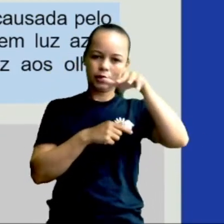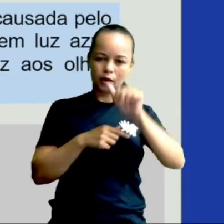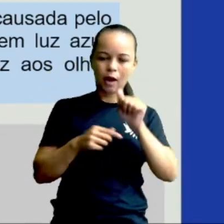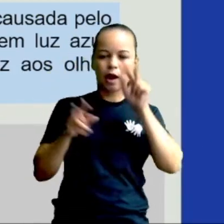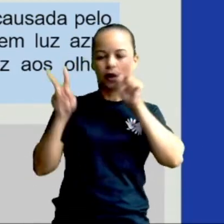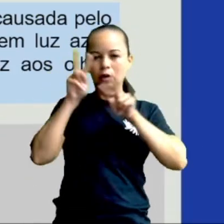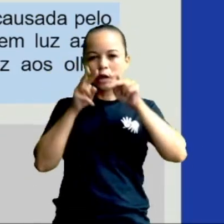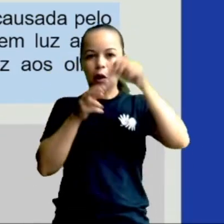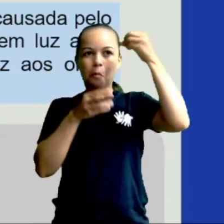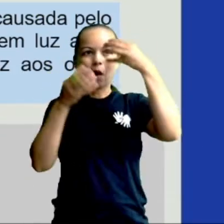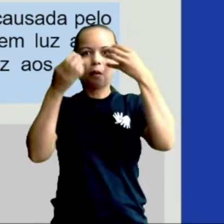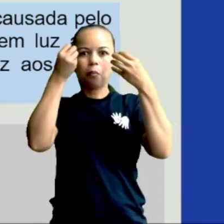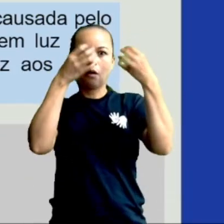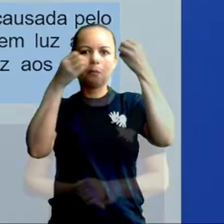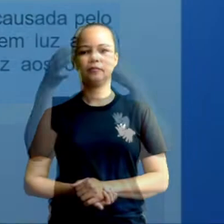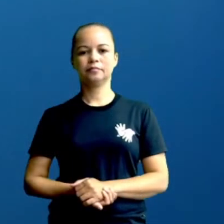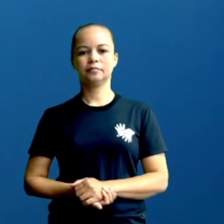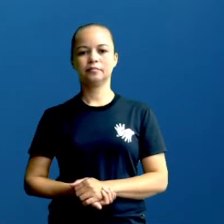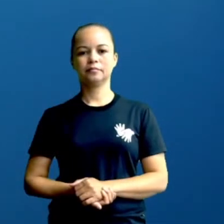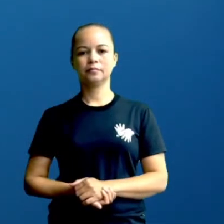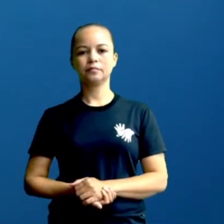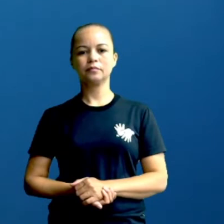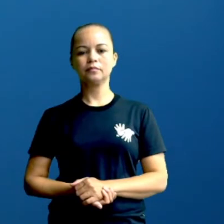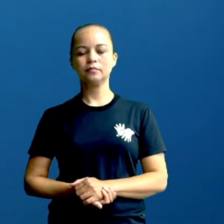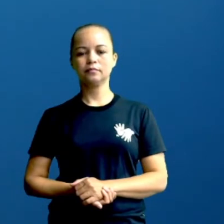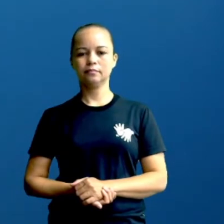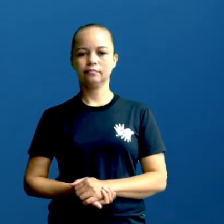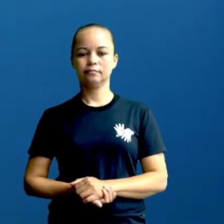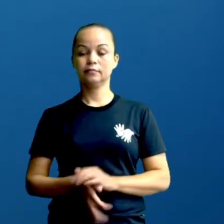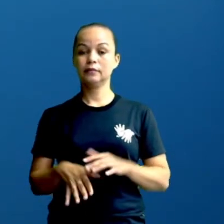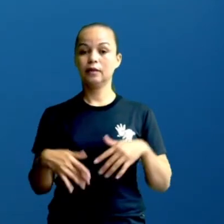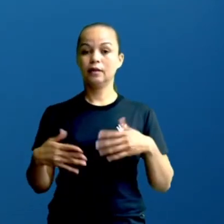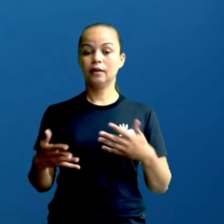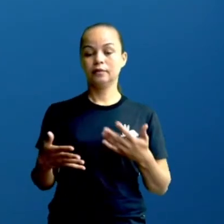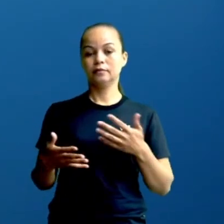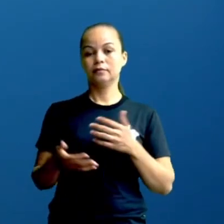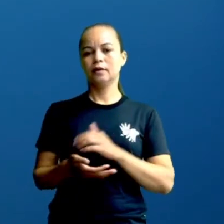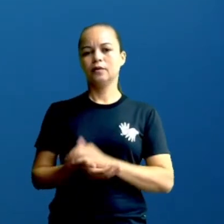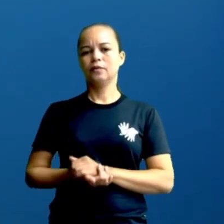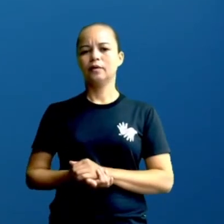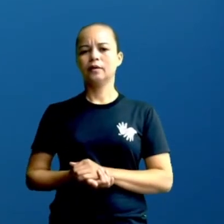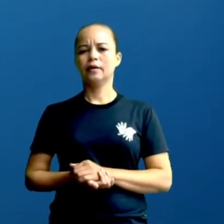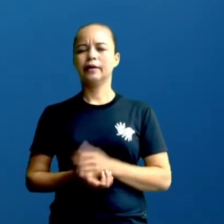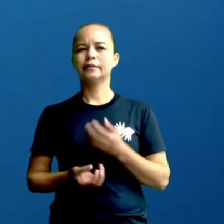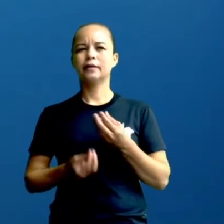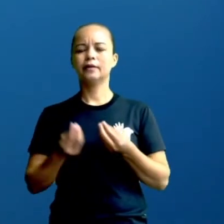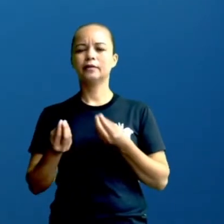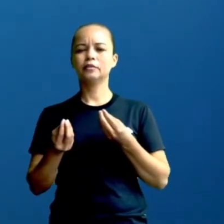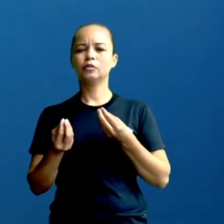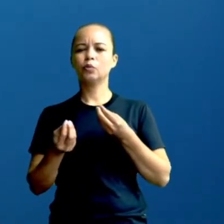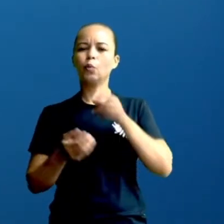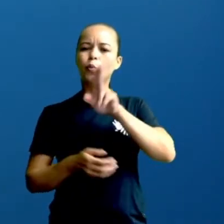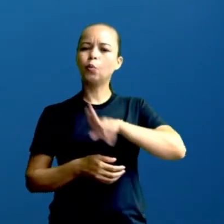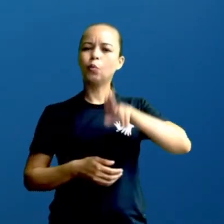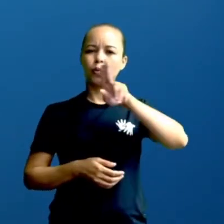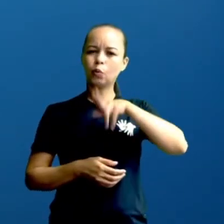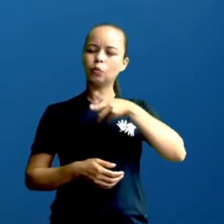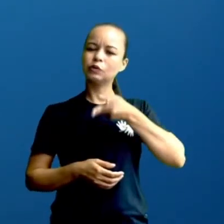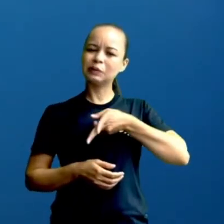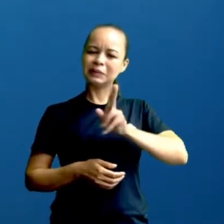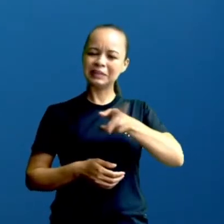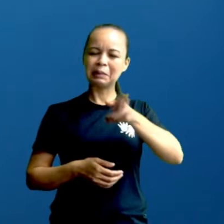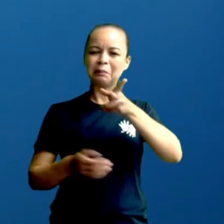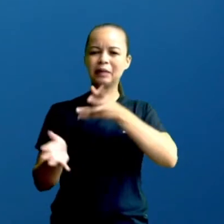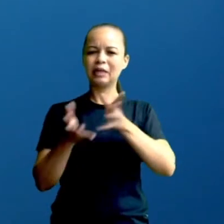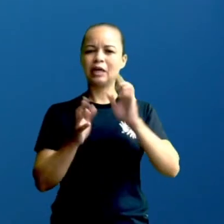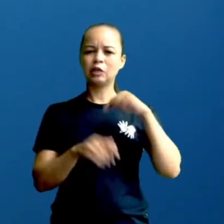também causam danos à visão. Aí, vejam só, pessoal. Então, essa questão desse uso excessivo, a gente mesmo,